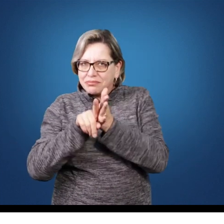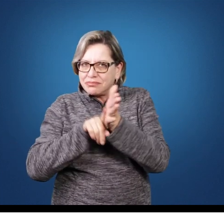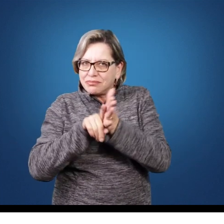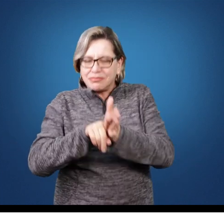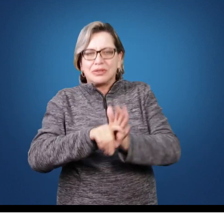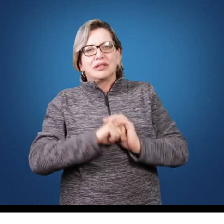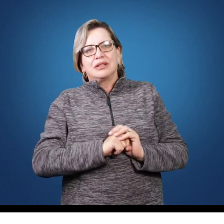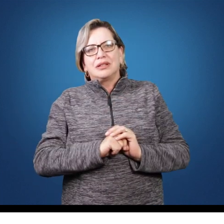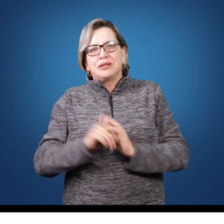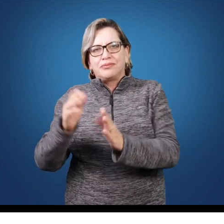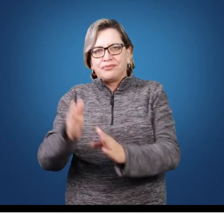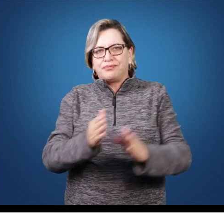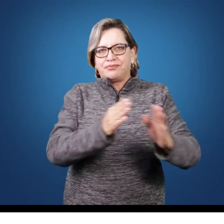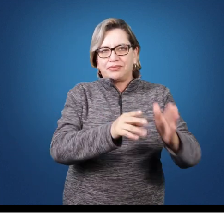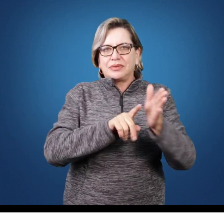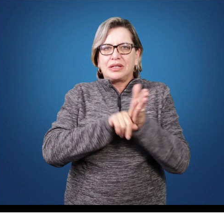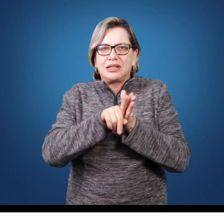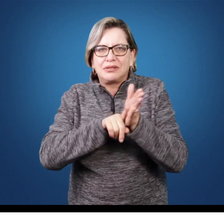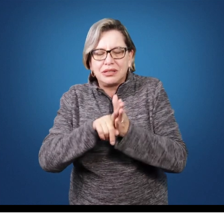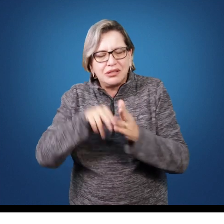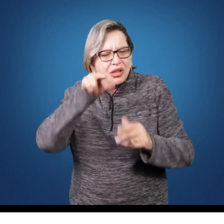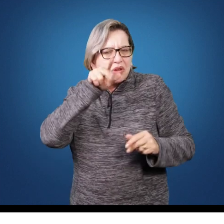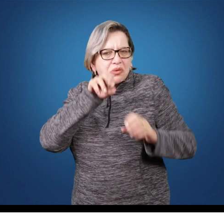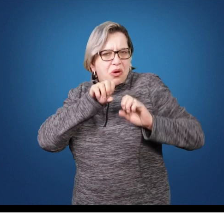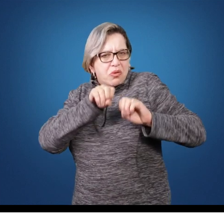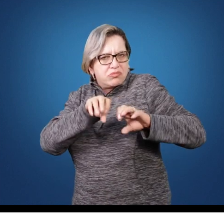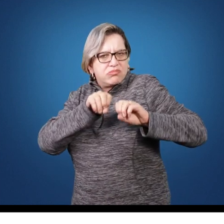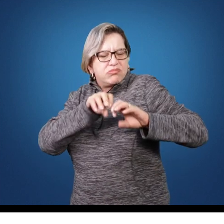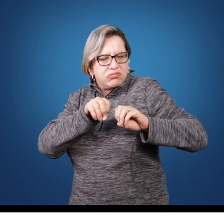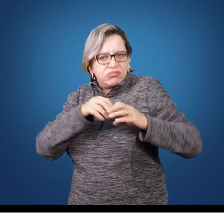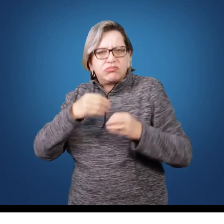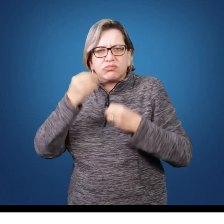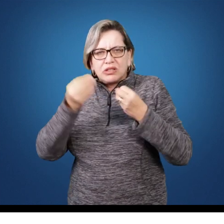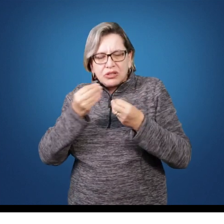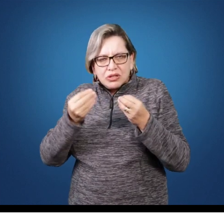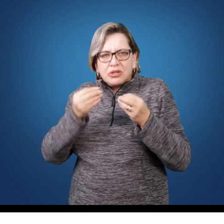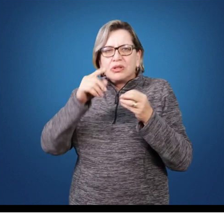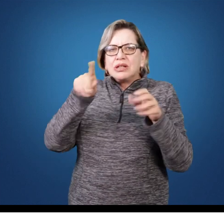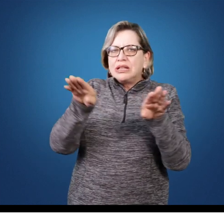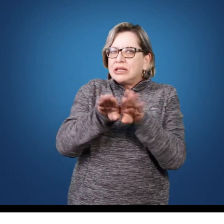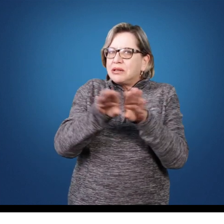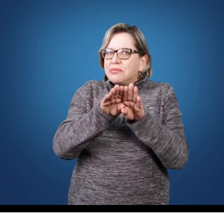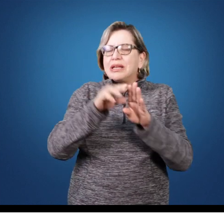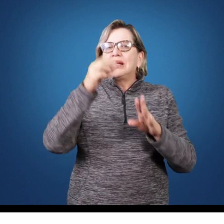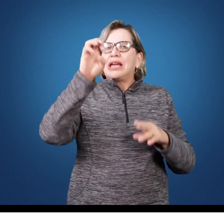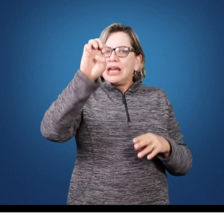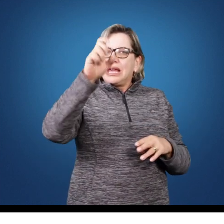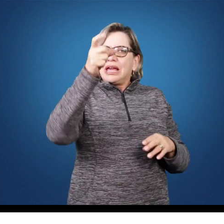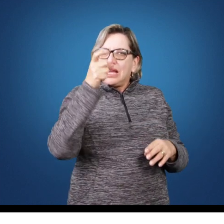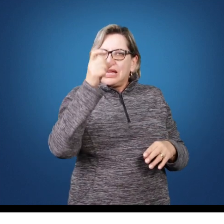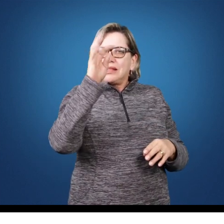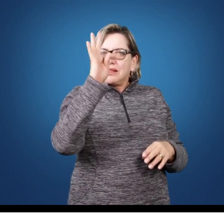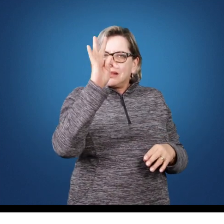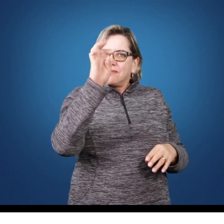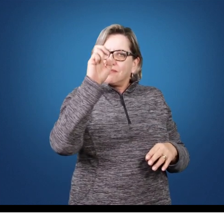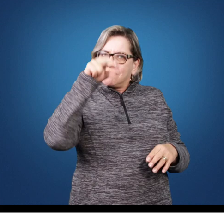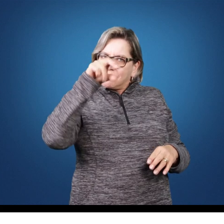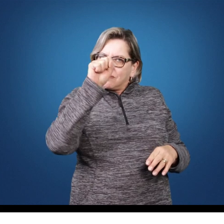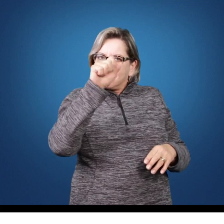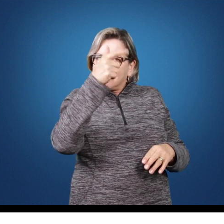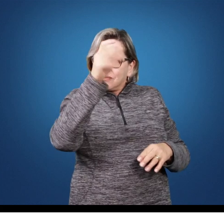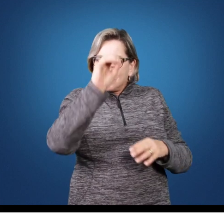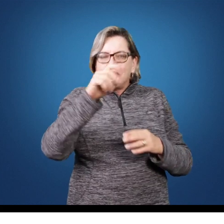A pesquisa, assim como o ensino e a extensão, fazem parte do tripé de formação profissional.